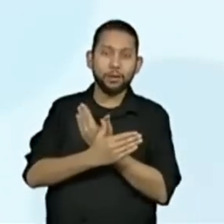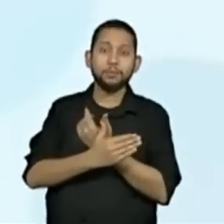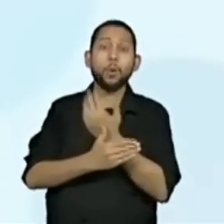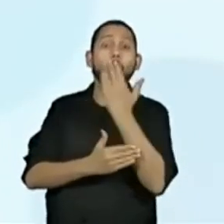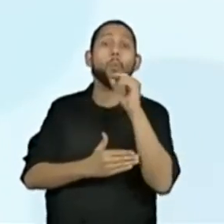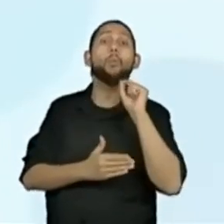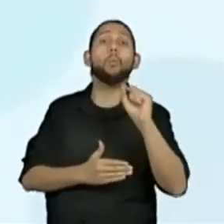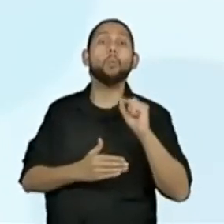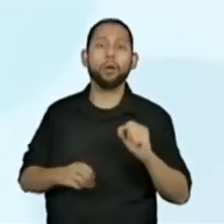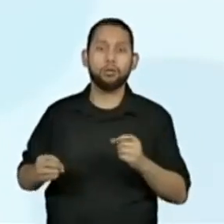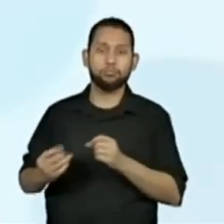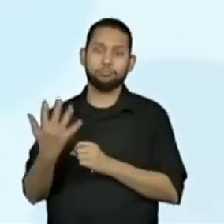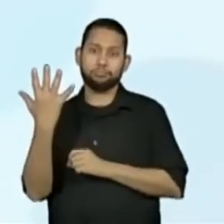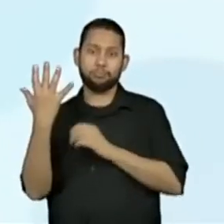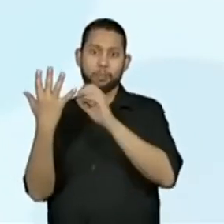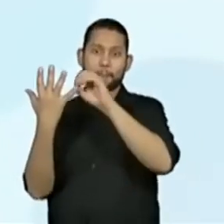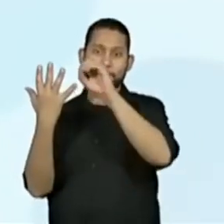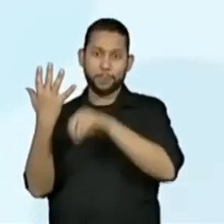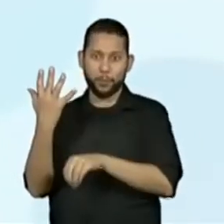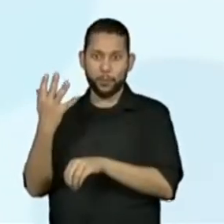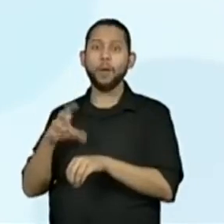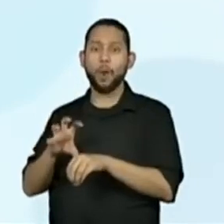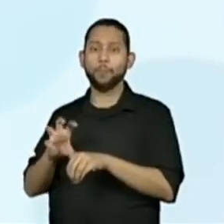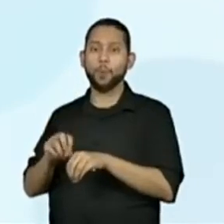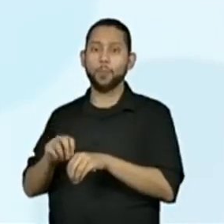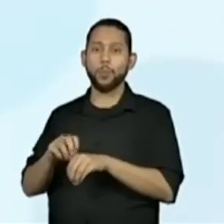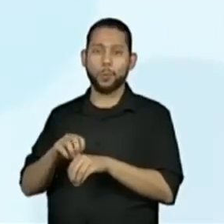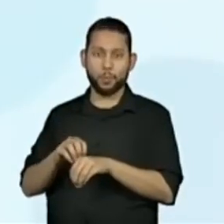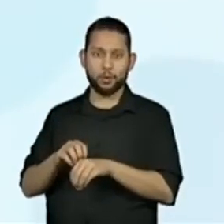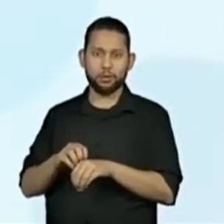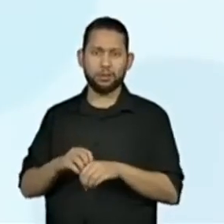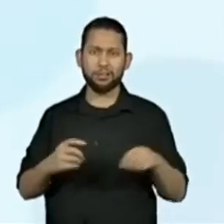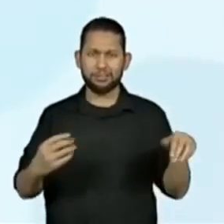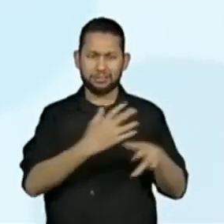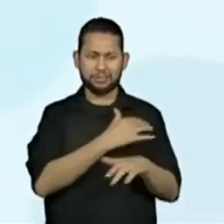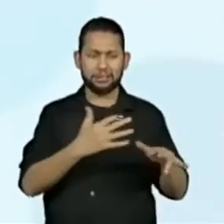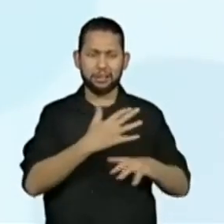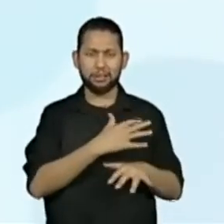e nas cidades existem poucas plantas frutíferas.